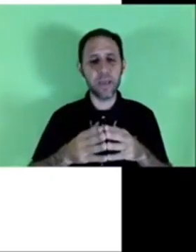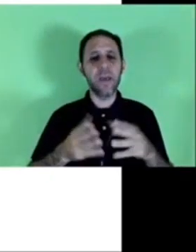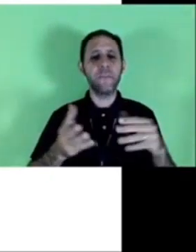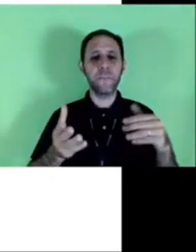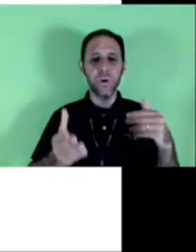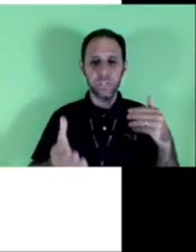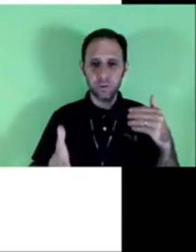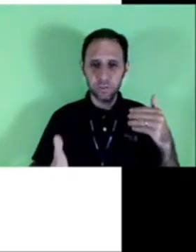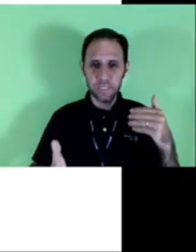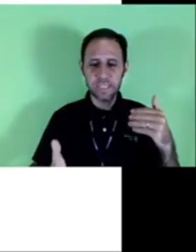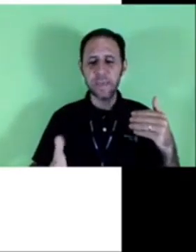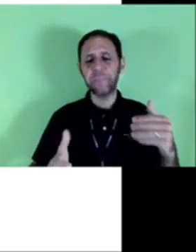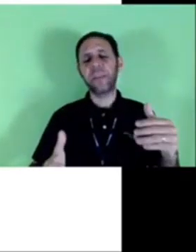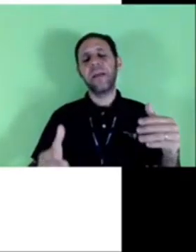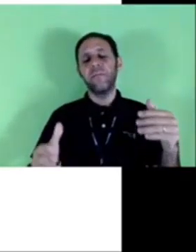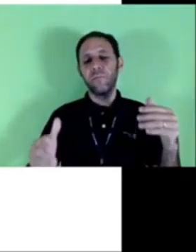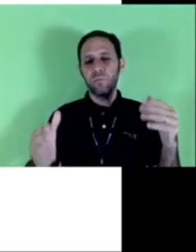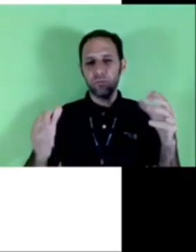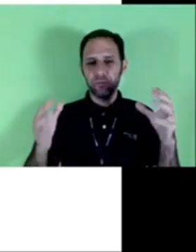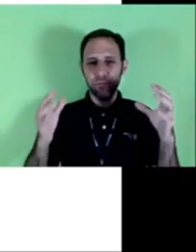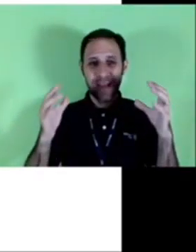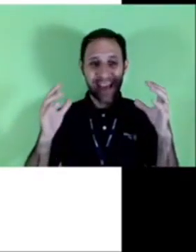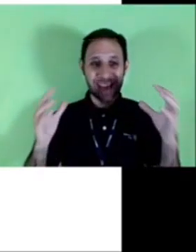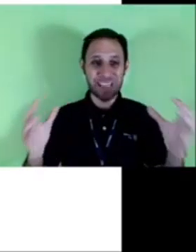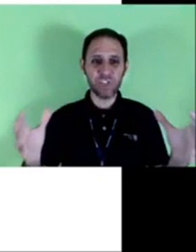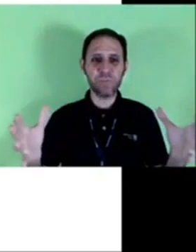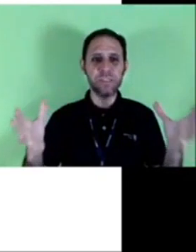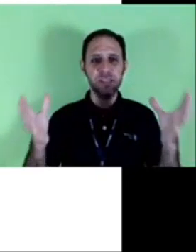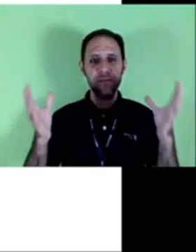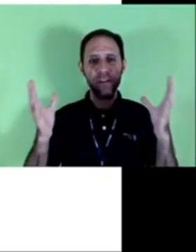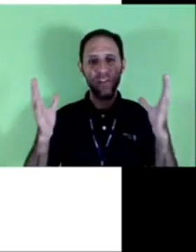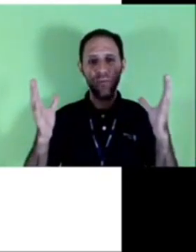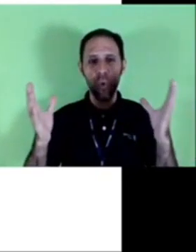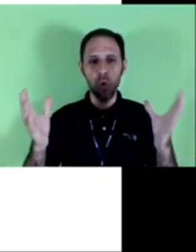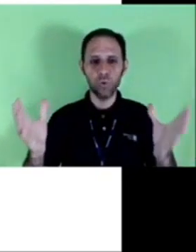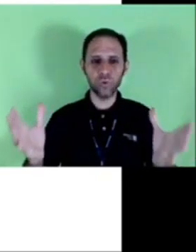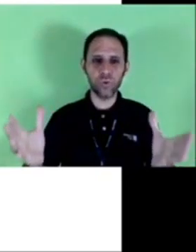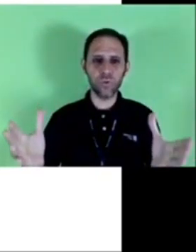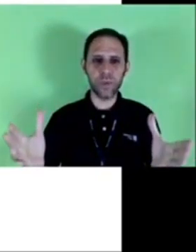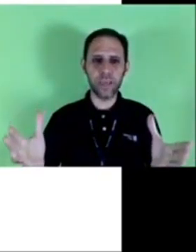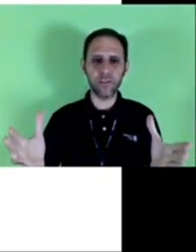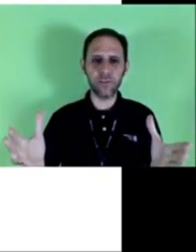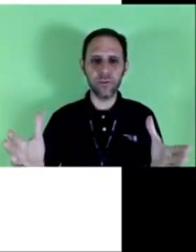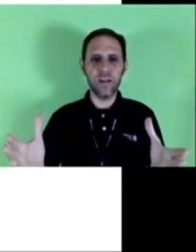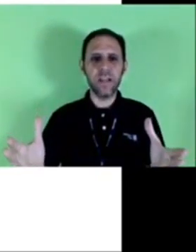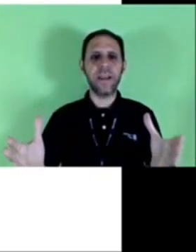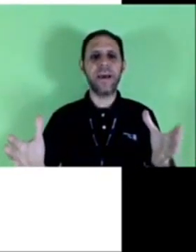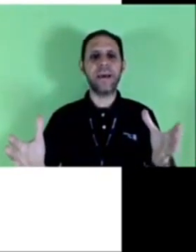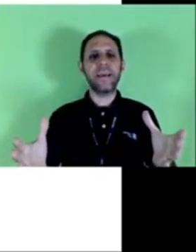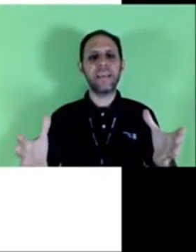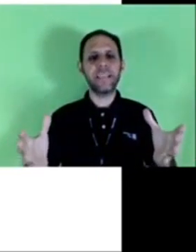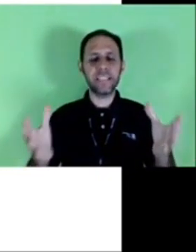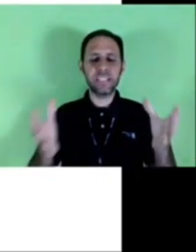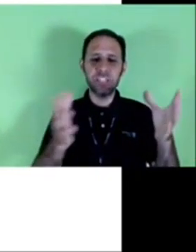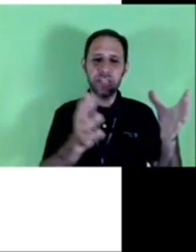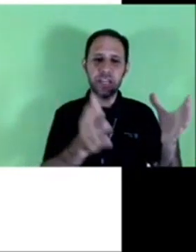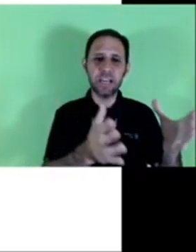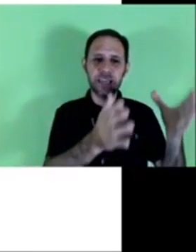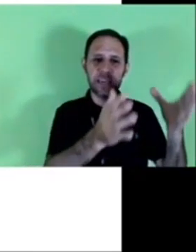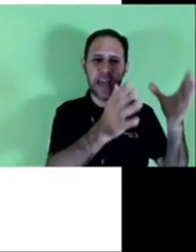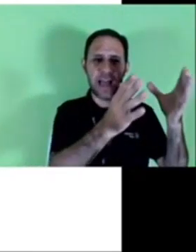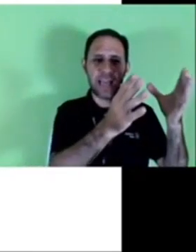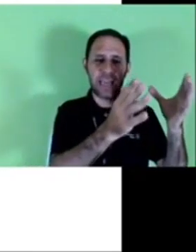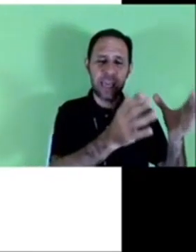acontecer? Pode acontecer. Para isso, precisa fazer um outro documento, né? Que se